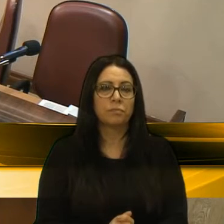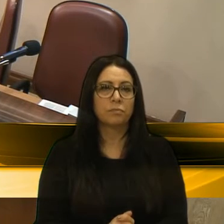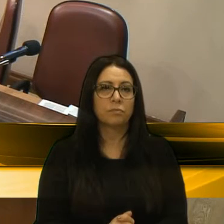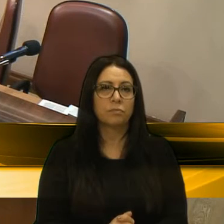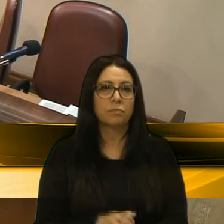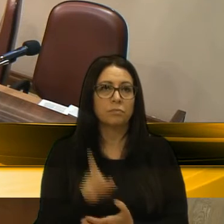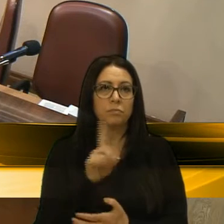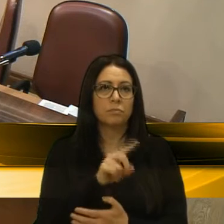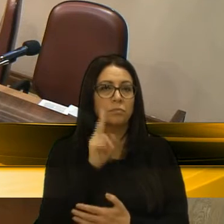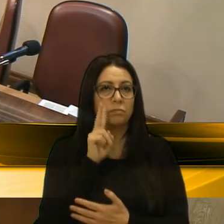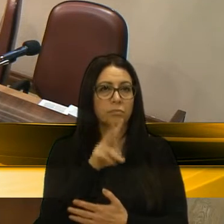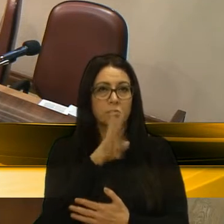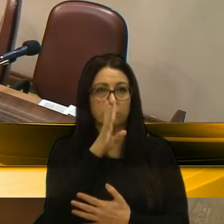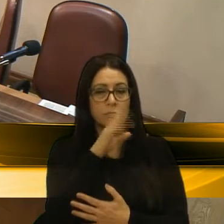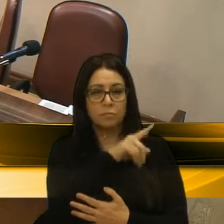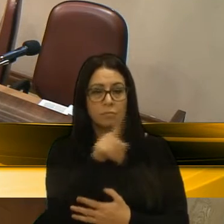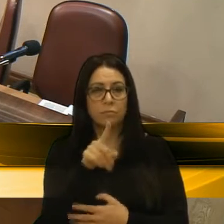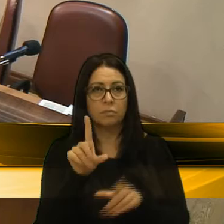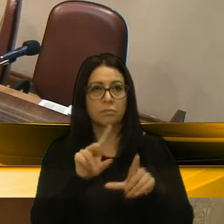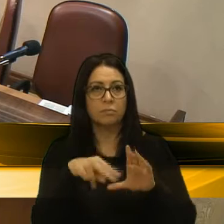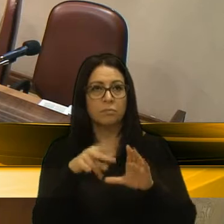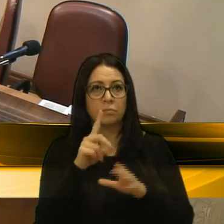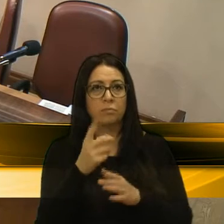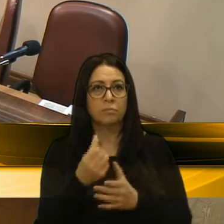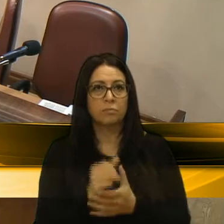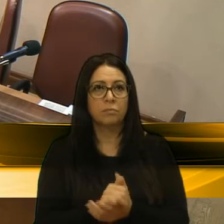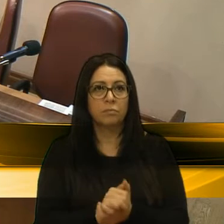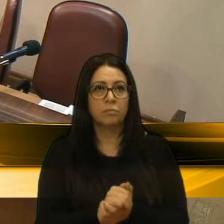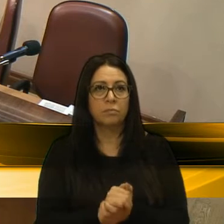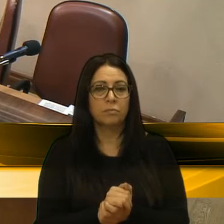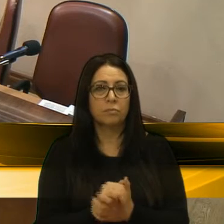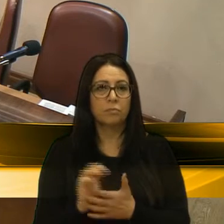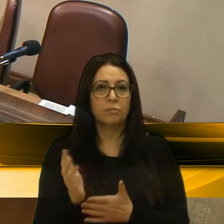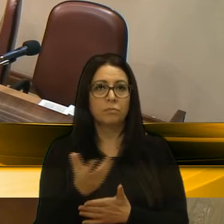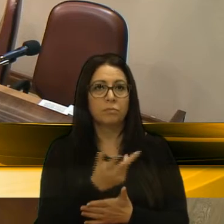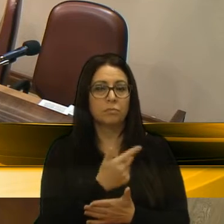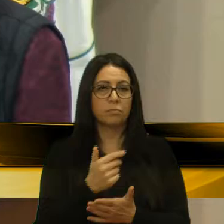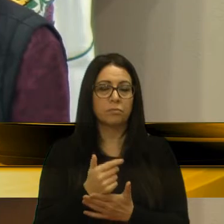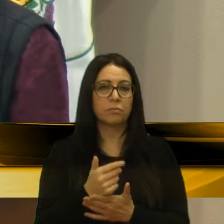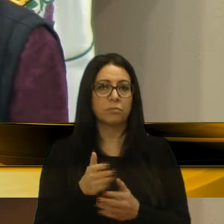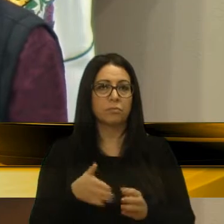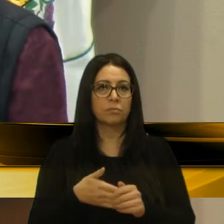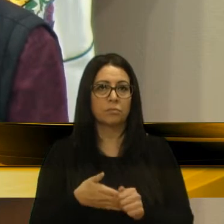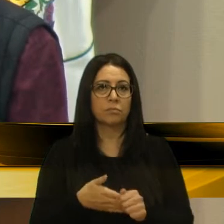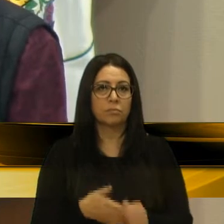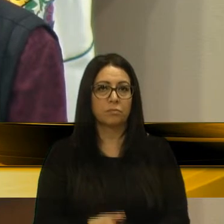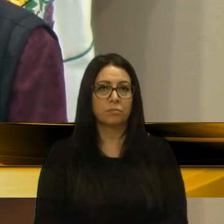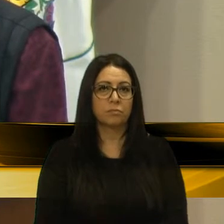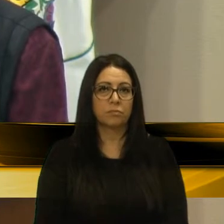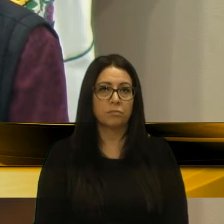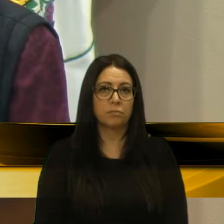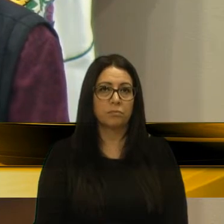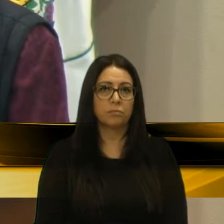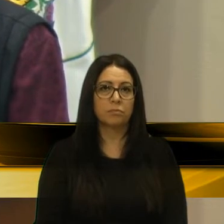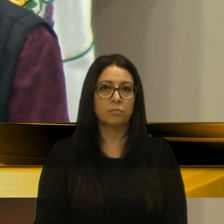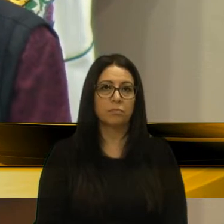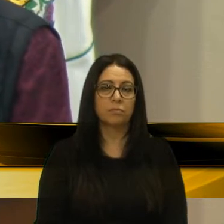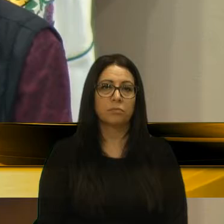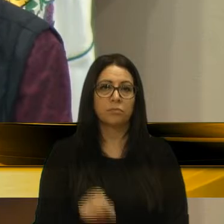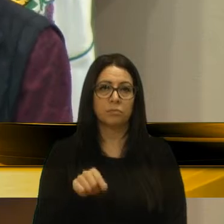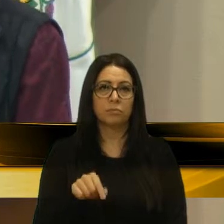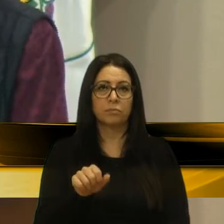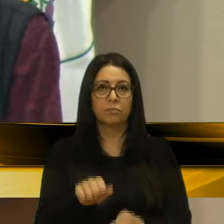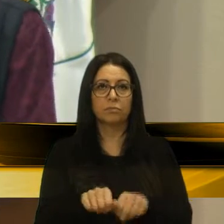nos assiste para a TV Câmara 16 e a todos que nos acompanham aqui neste plenário.